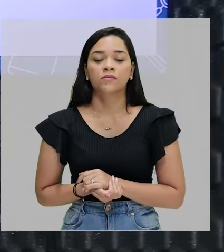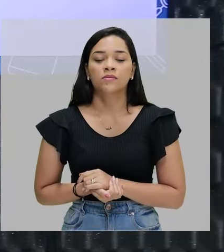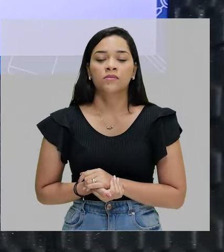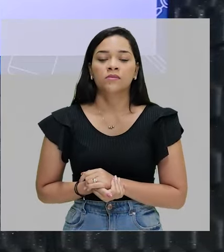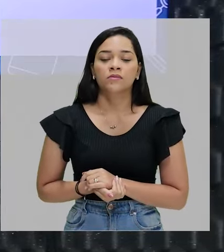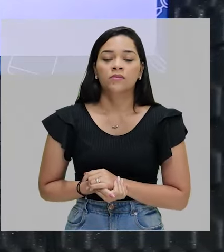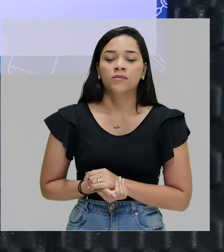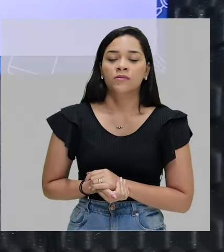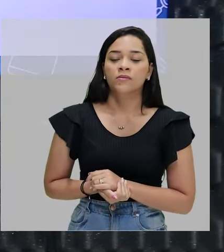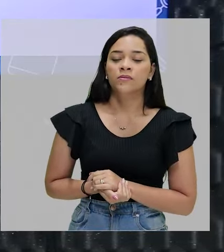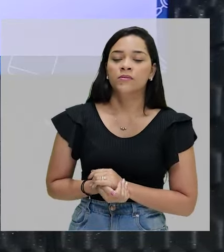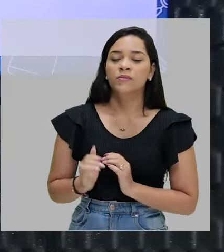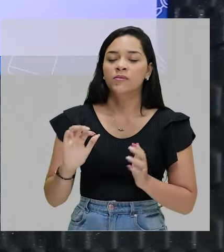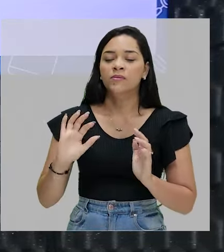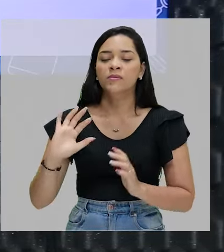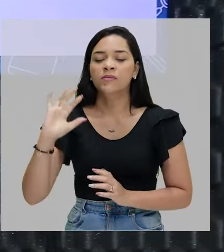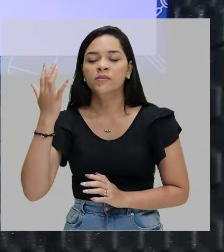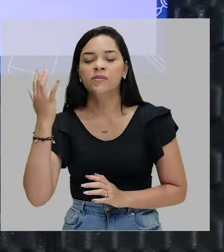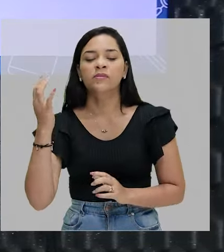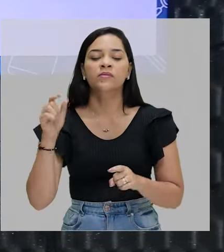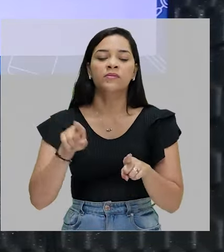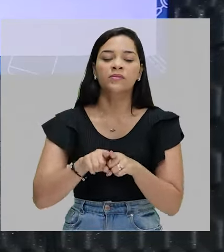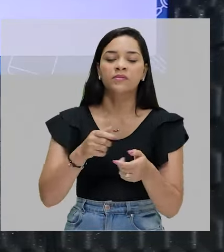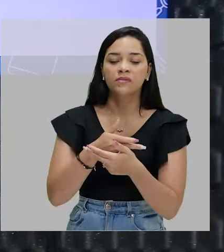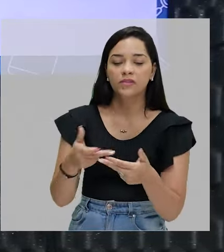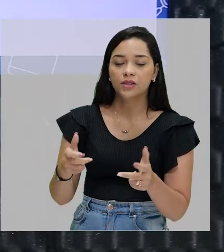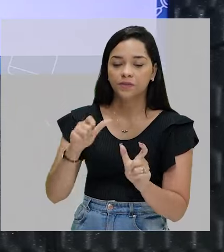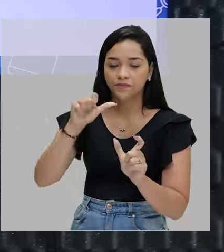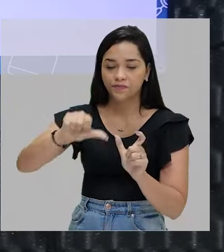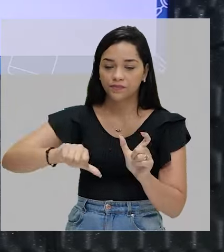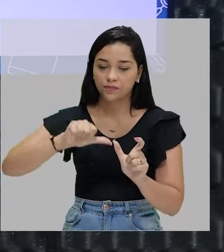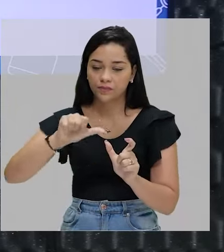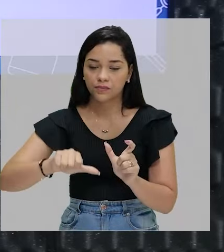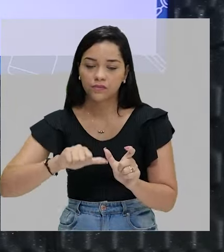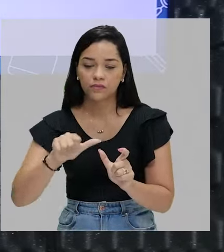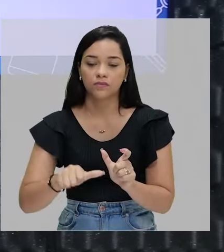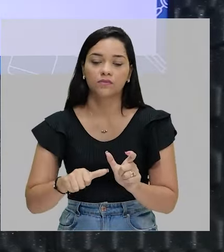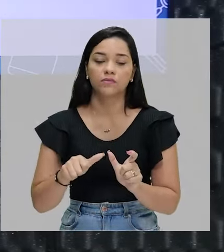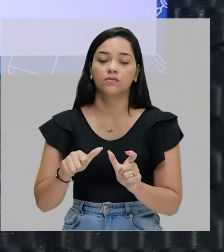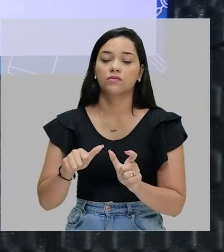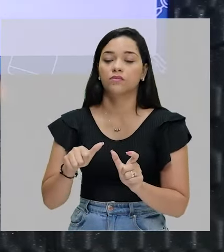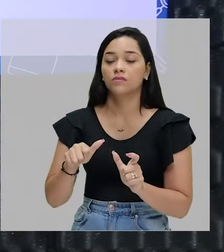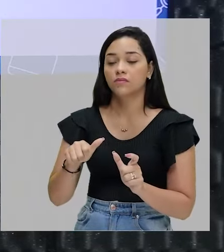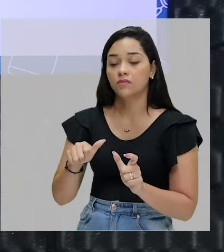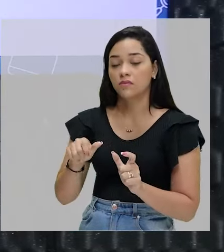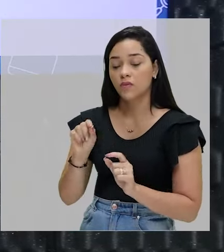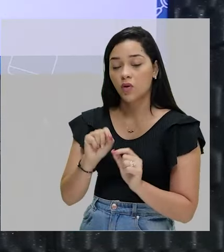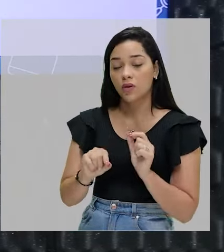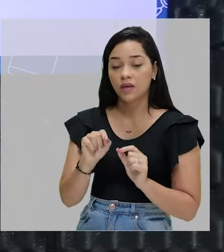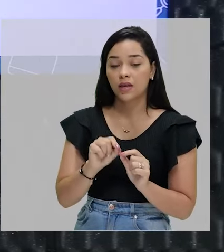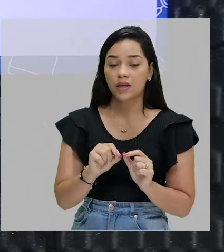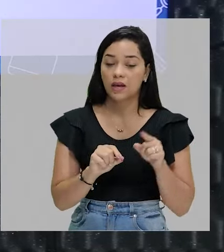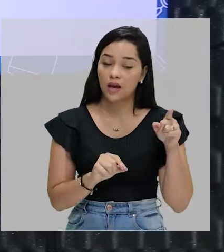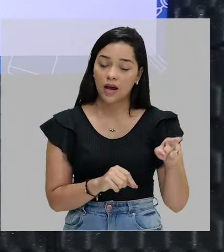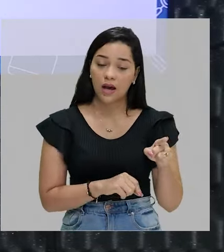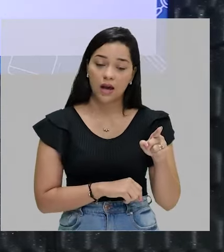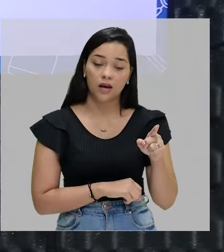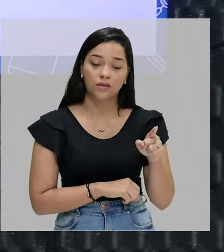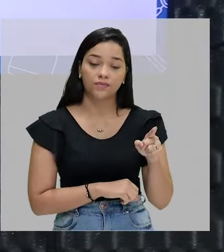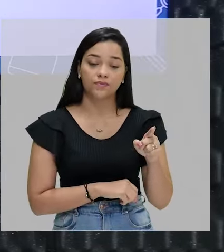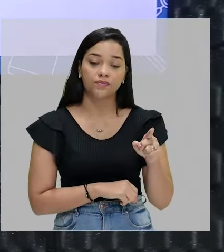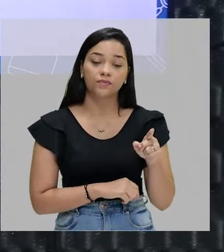mudança de estado, fenômeno da natureza. E possui flexões de modo que sua